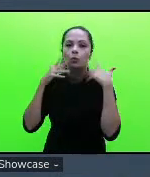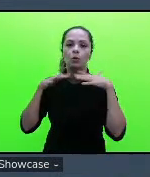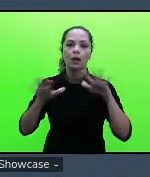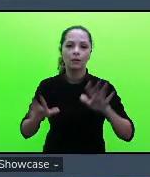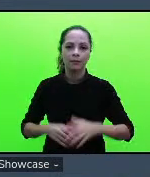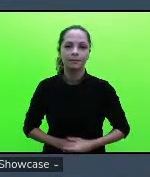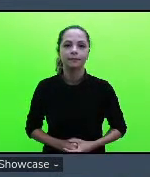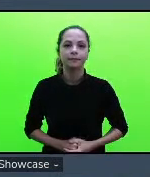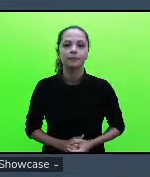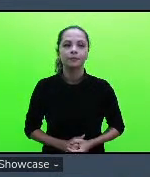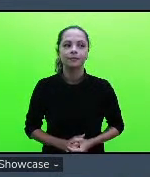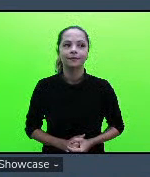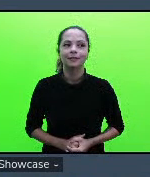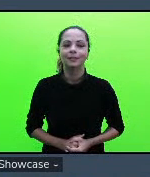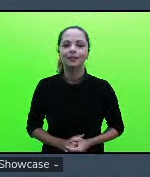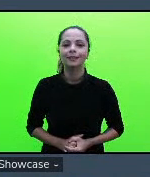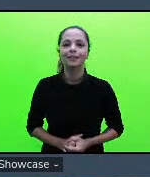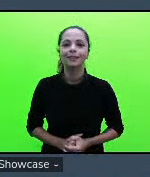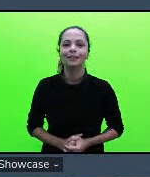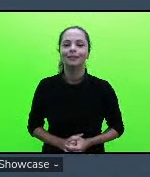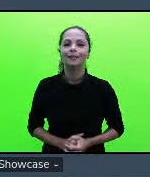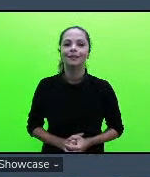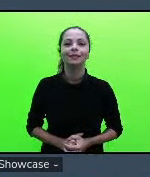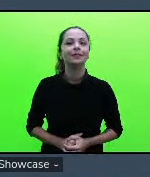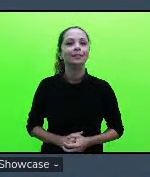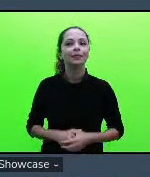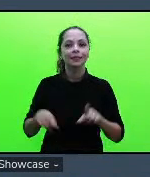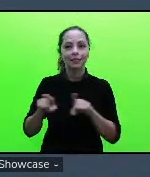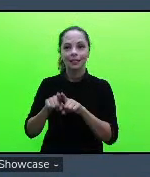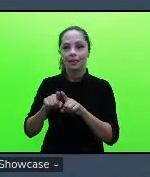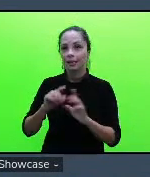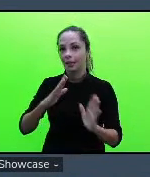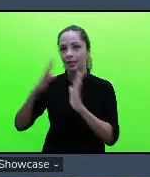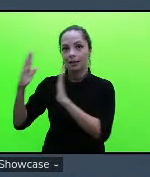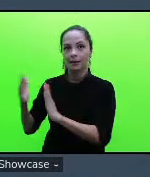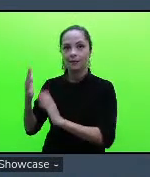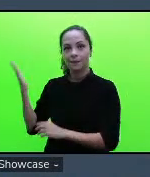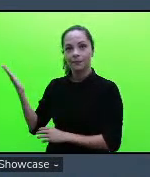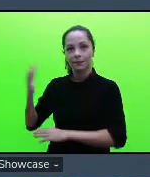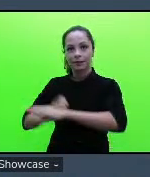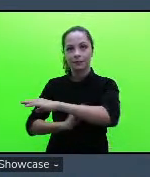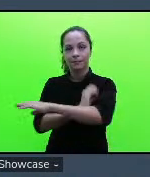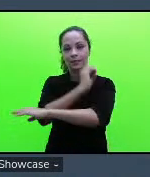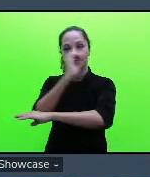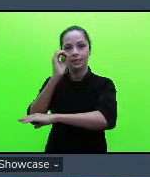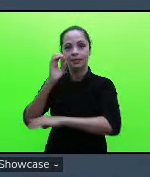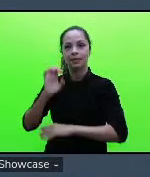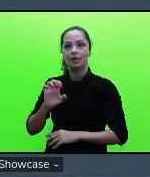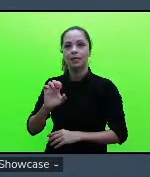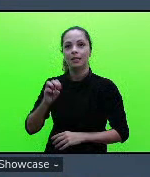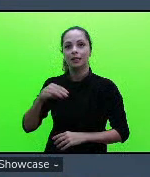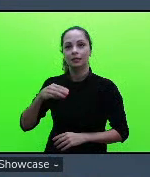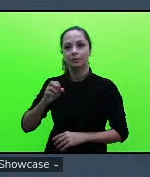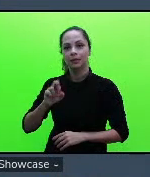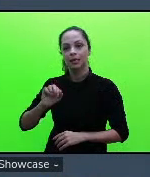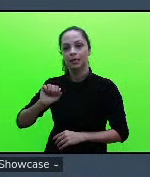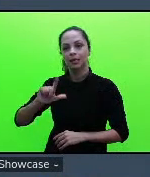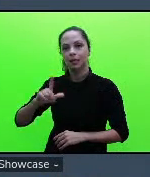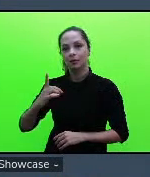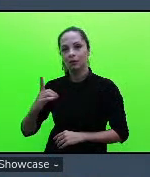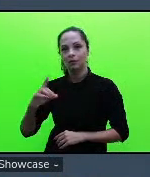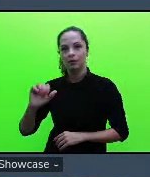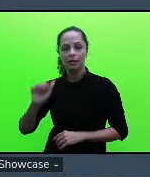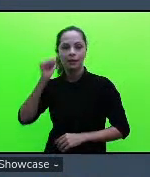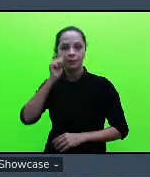e no amanhecer esmeralda né que tem a menina que é pobre ela vai na